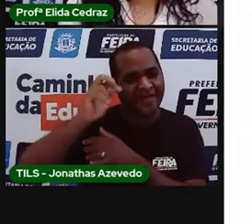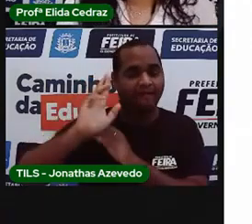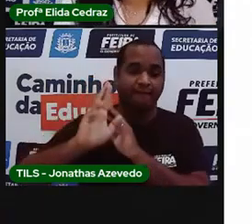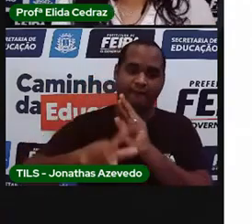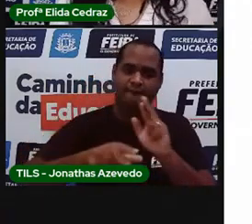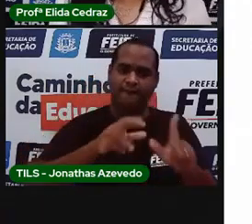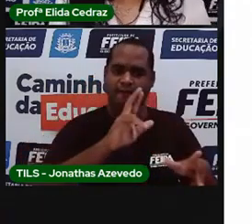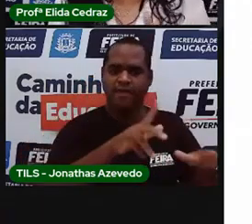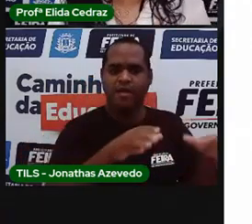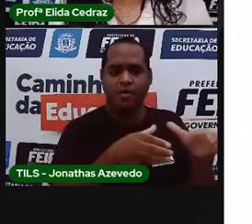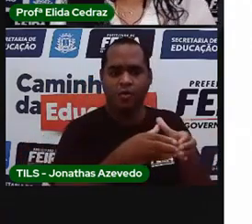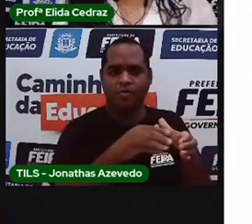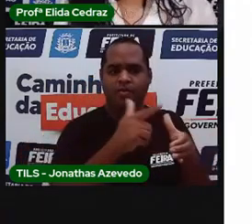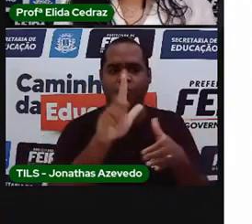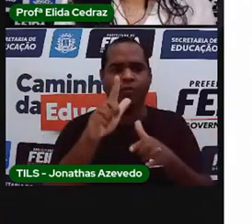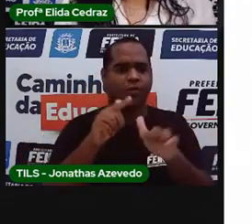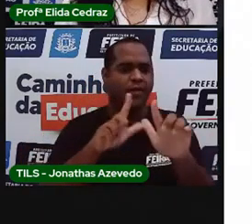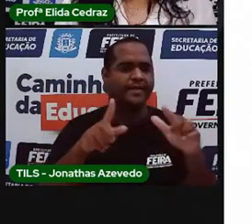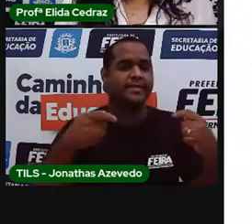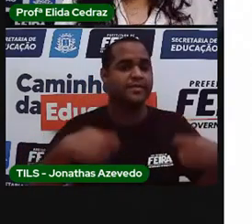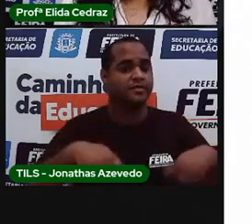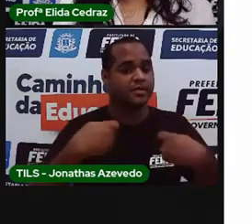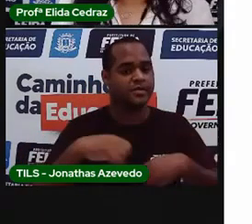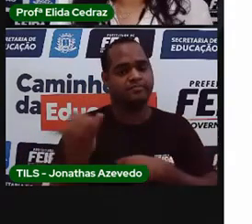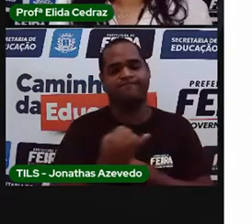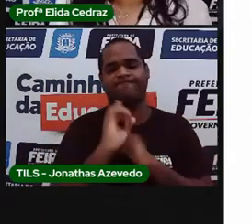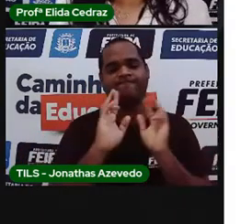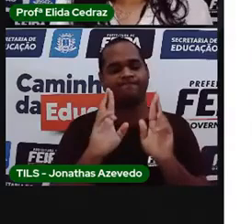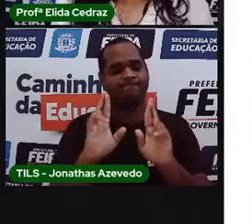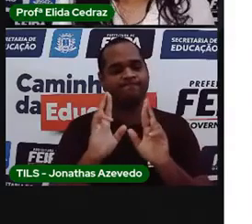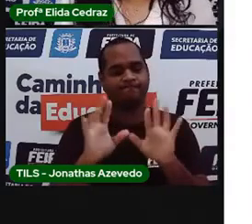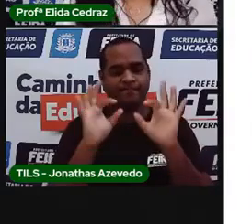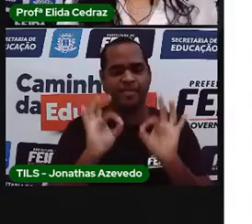comunidades. E precisa ser respeitada.